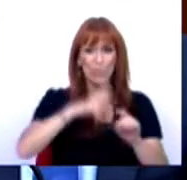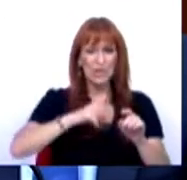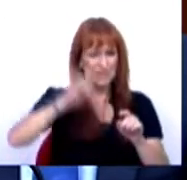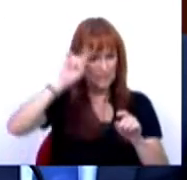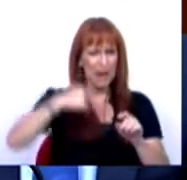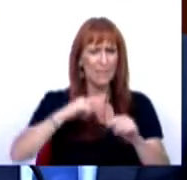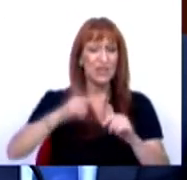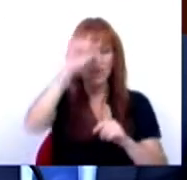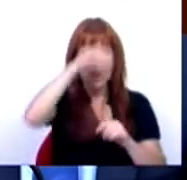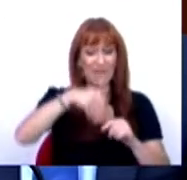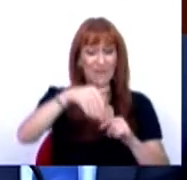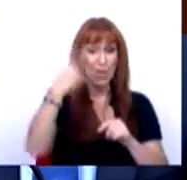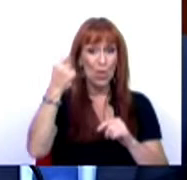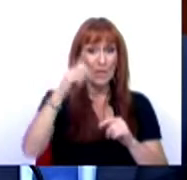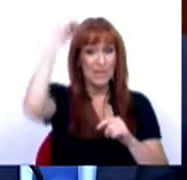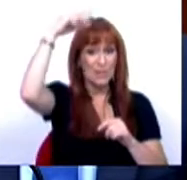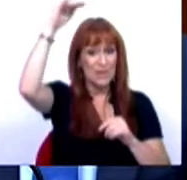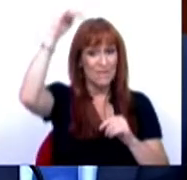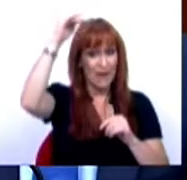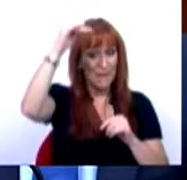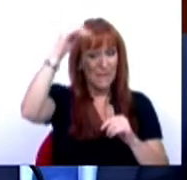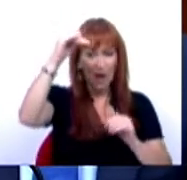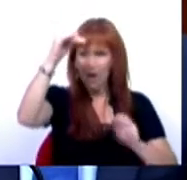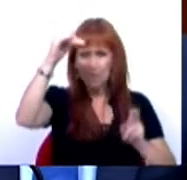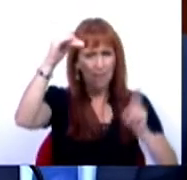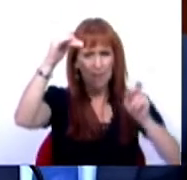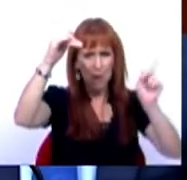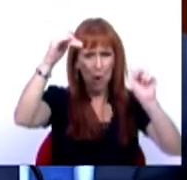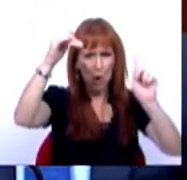que no próximo janeiro o preço da eletricidade vai diminuir e não aumentar.